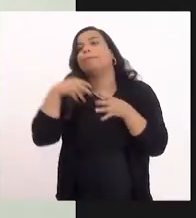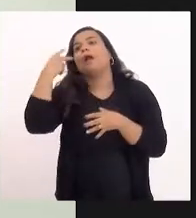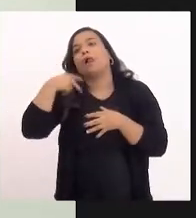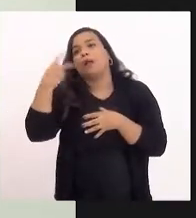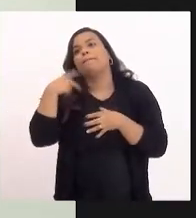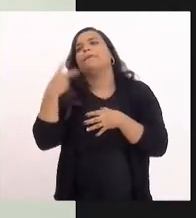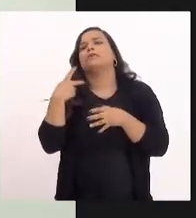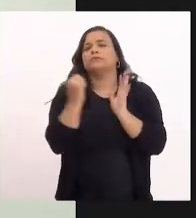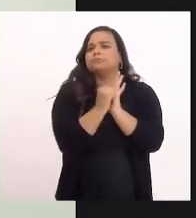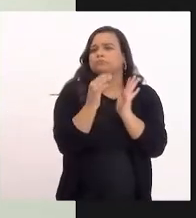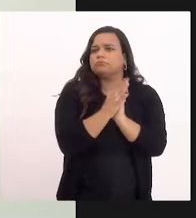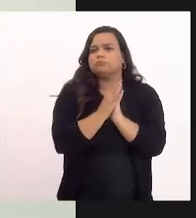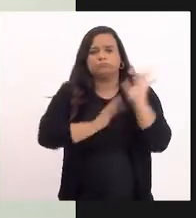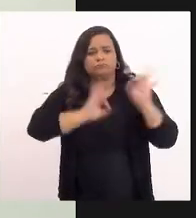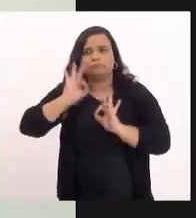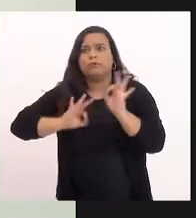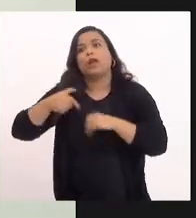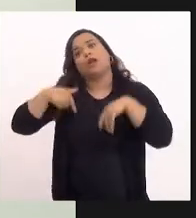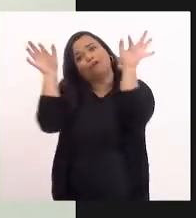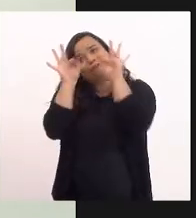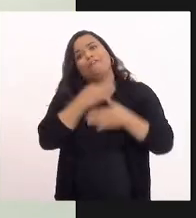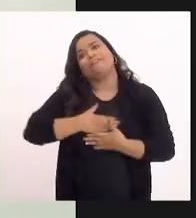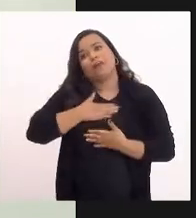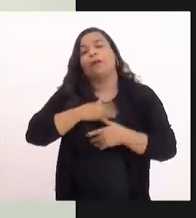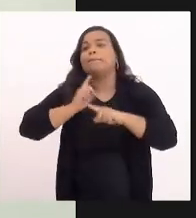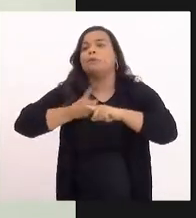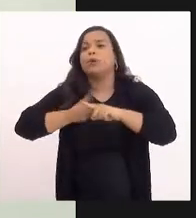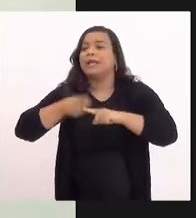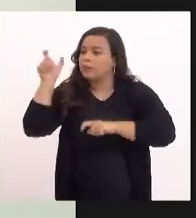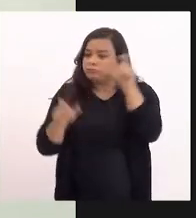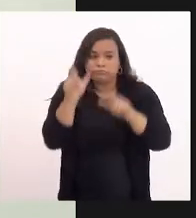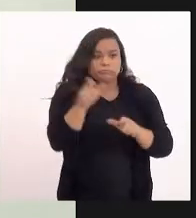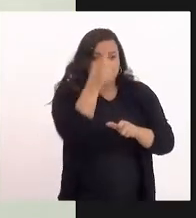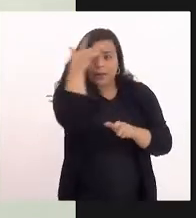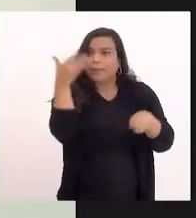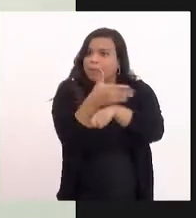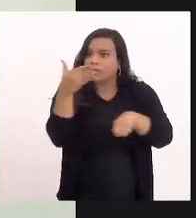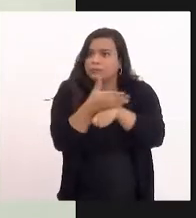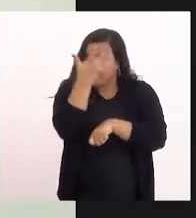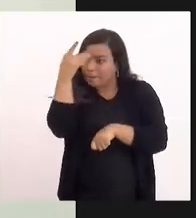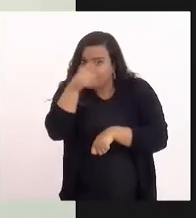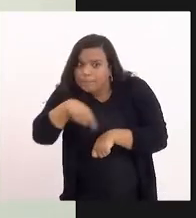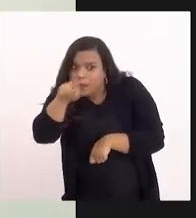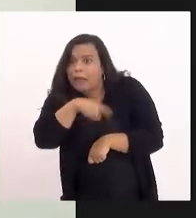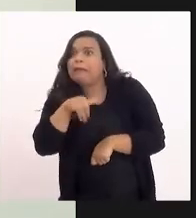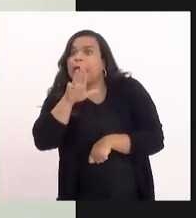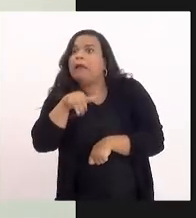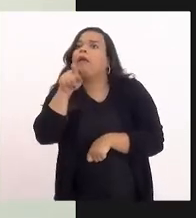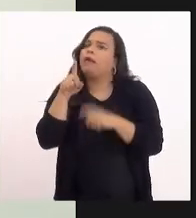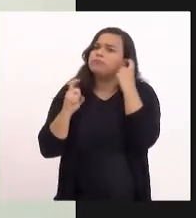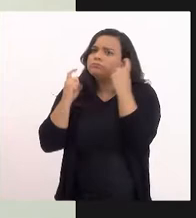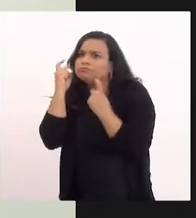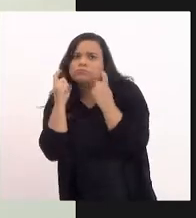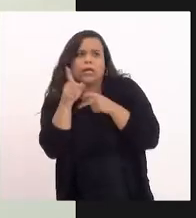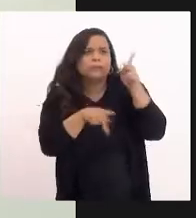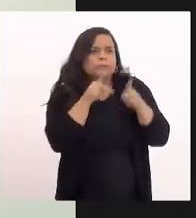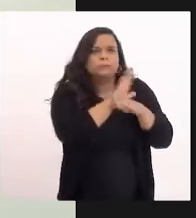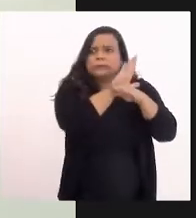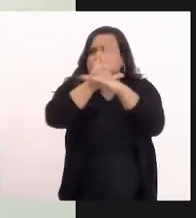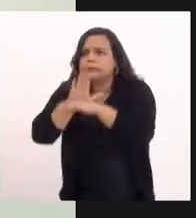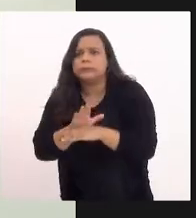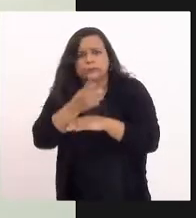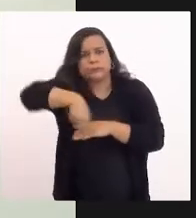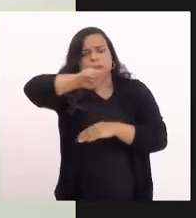e estou muito feliz porque nessa comissão parlamentar de inquérito estão pessoas que realmente tem a preocupação com o transporte da população da massa